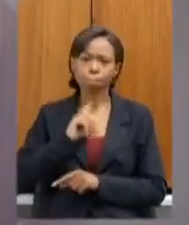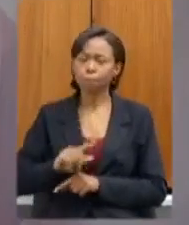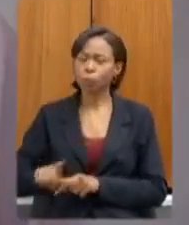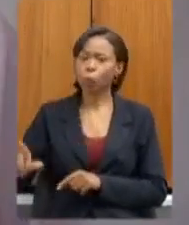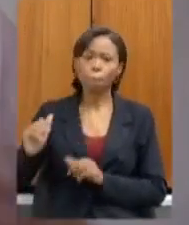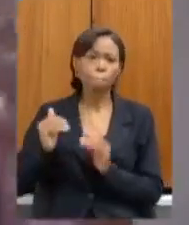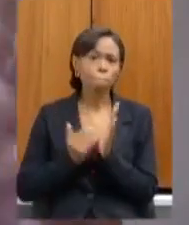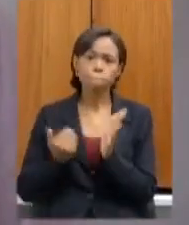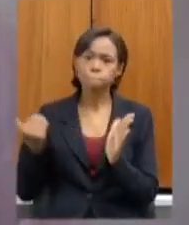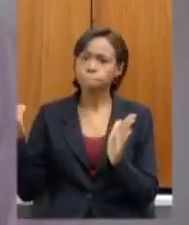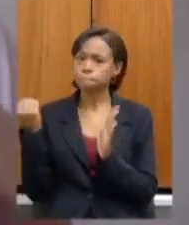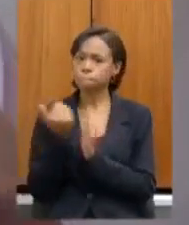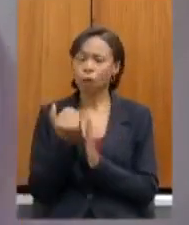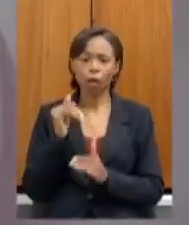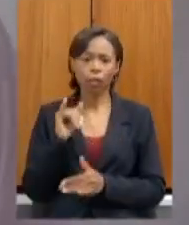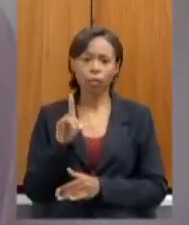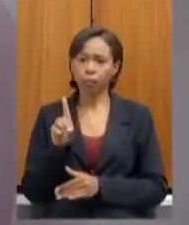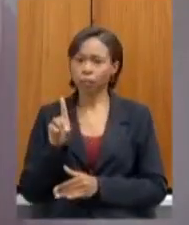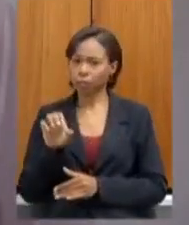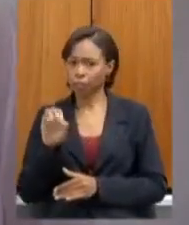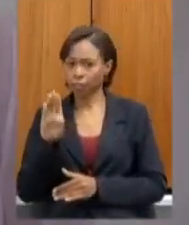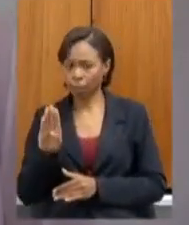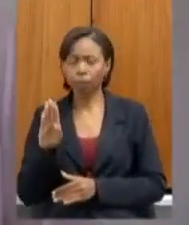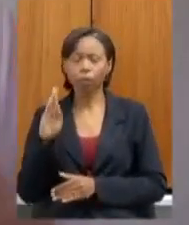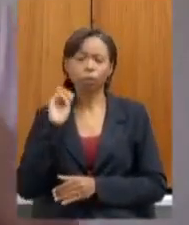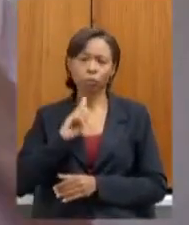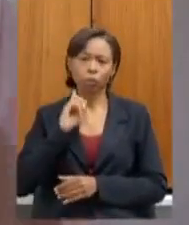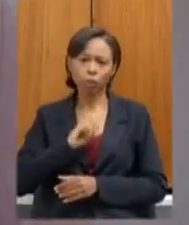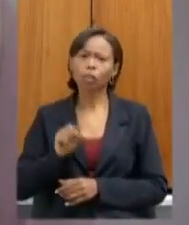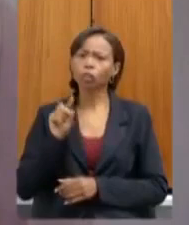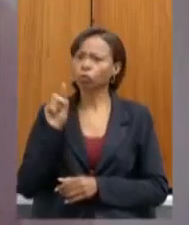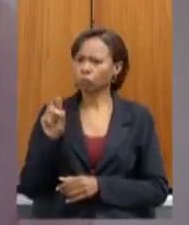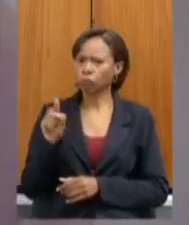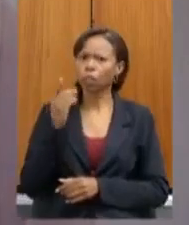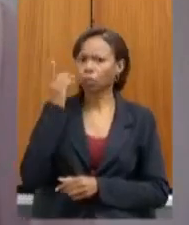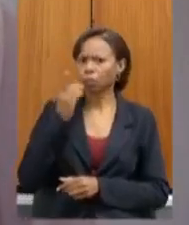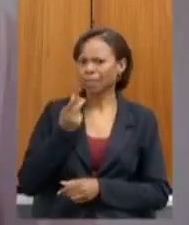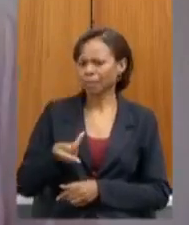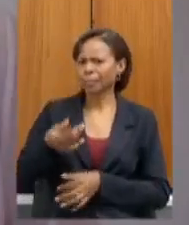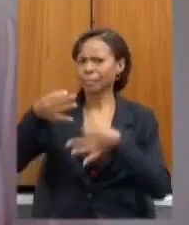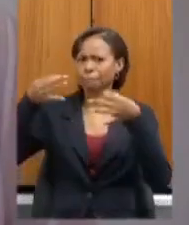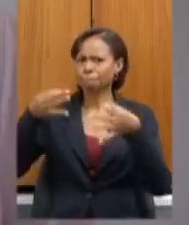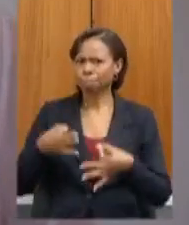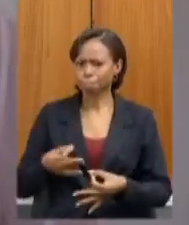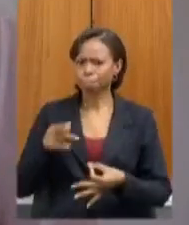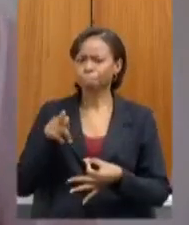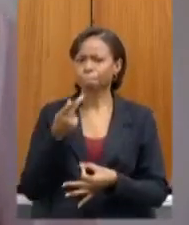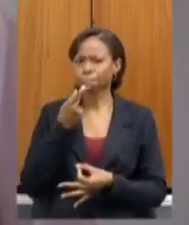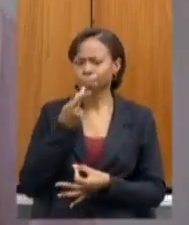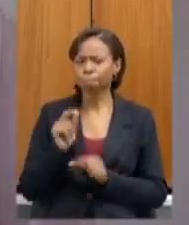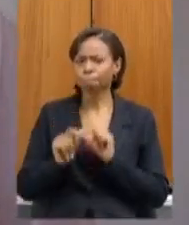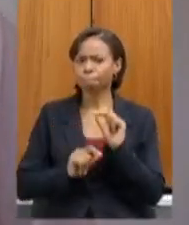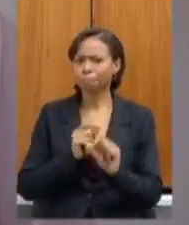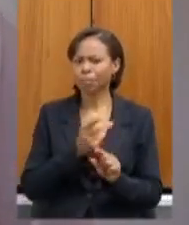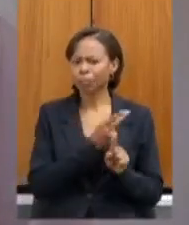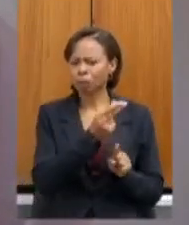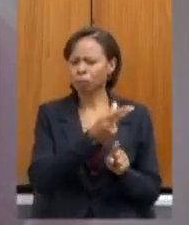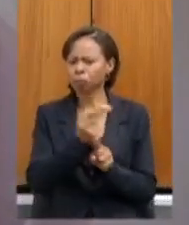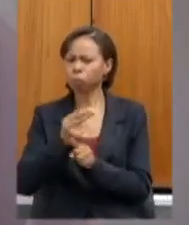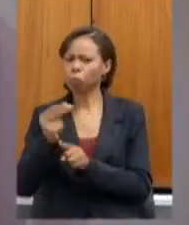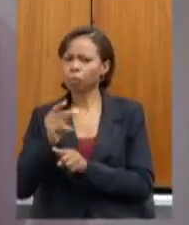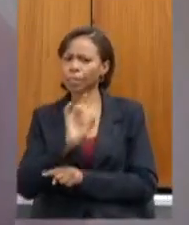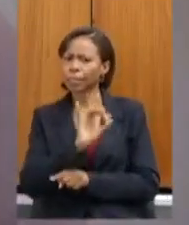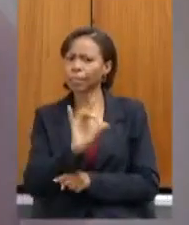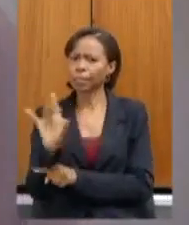Gerais essa conquista foi sim deputada a senhora você tem toda a razão uma conquista de cada um dos professores dessa